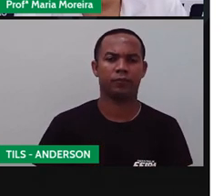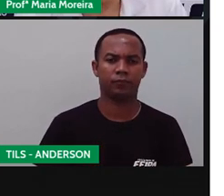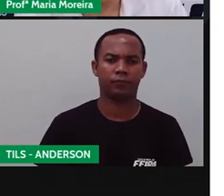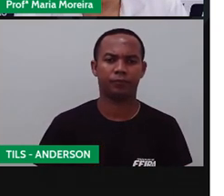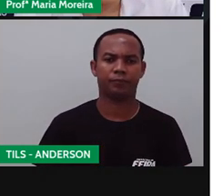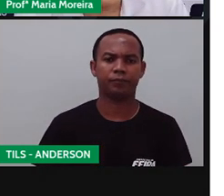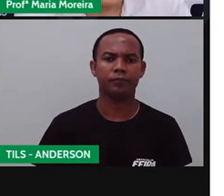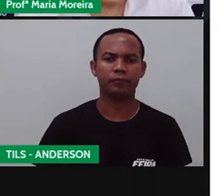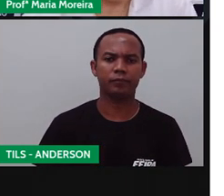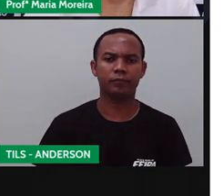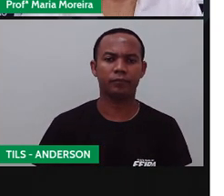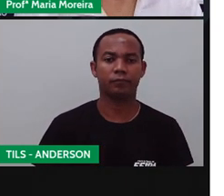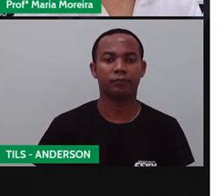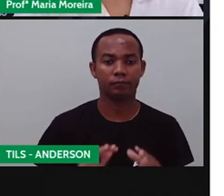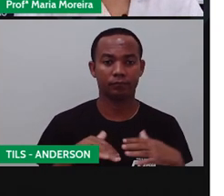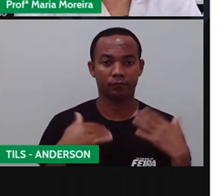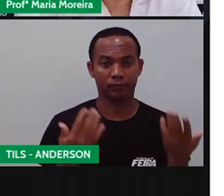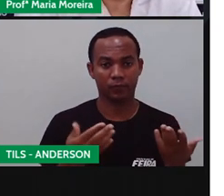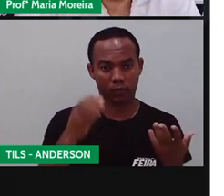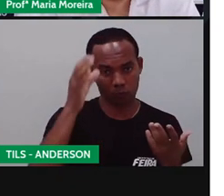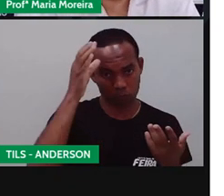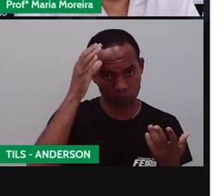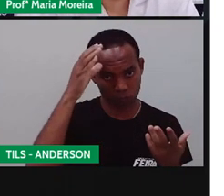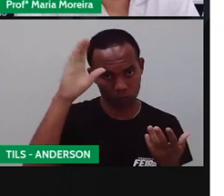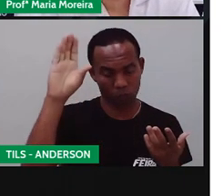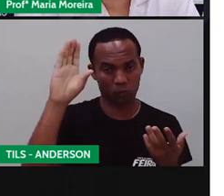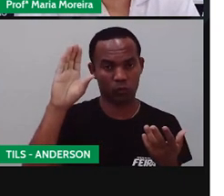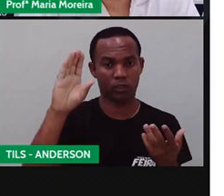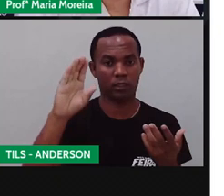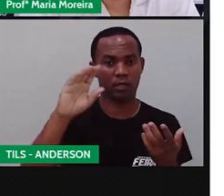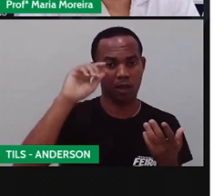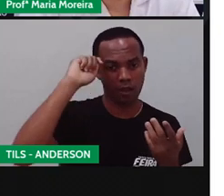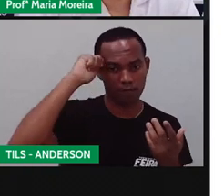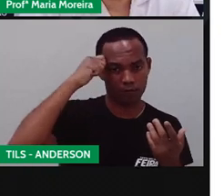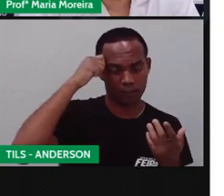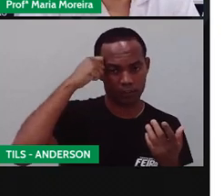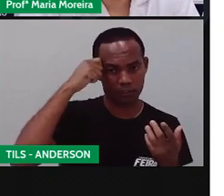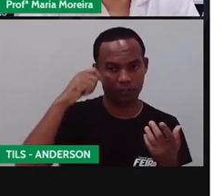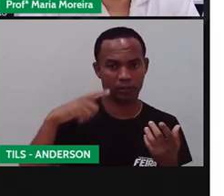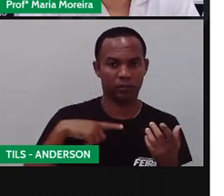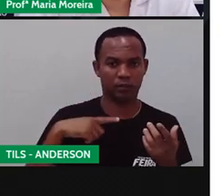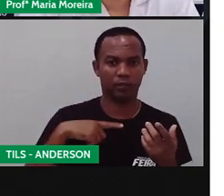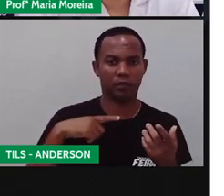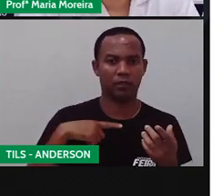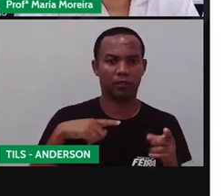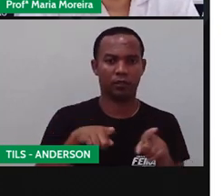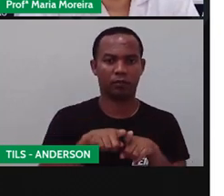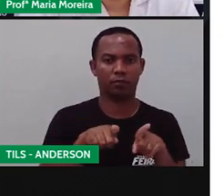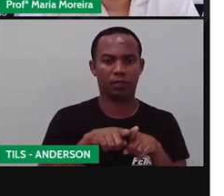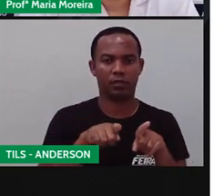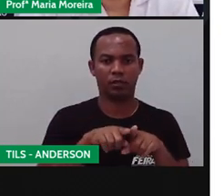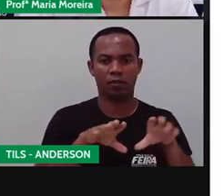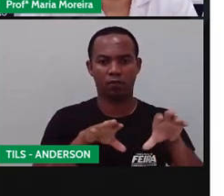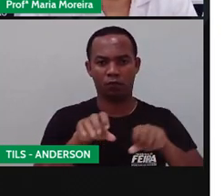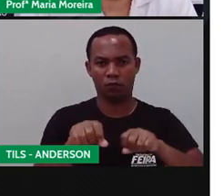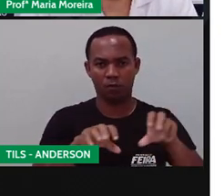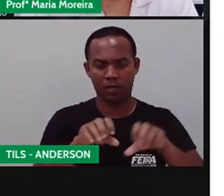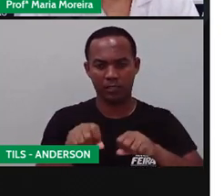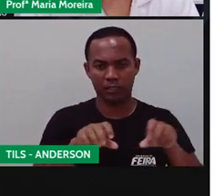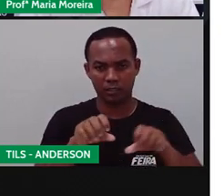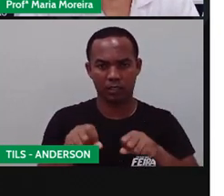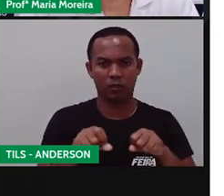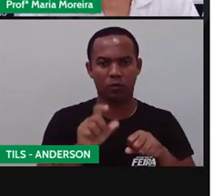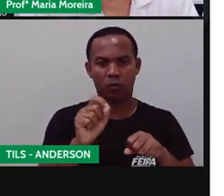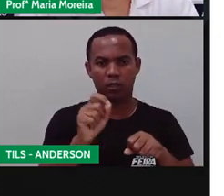Bom, a cultura africana, além de ter influenciado na formação da medicina popular,